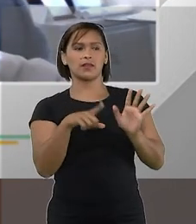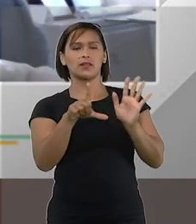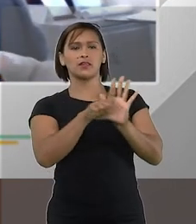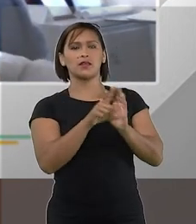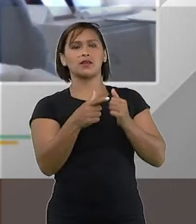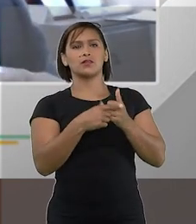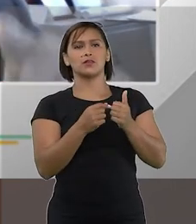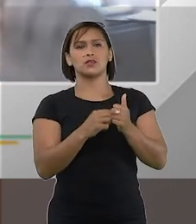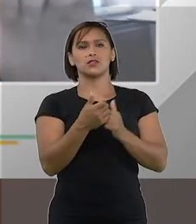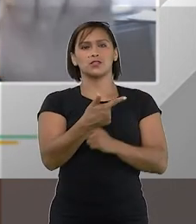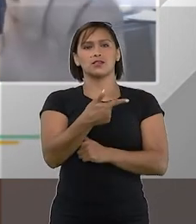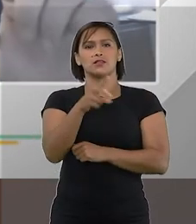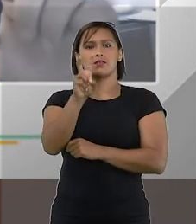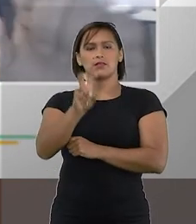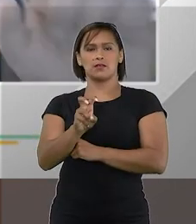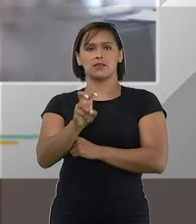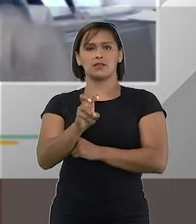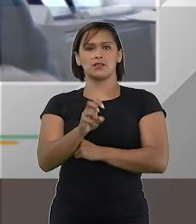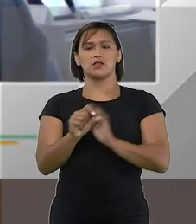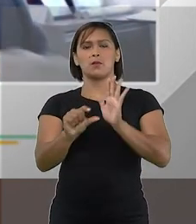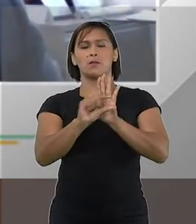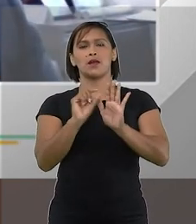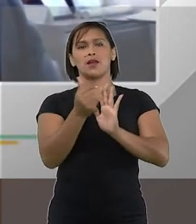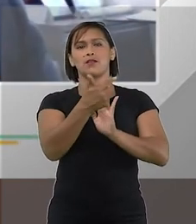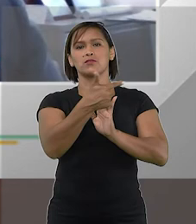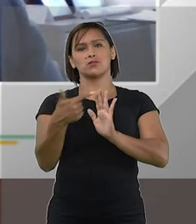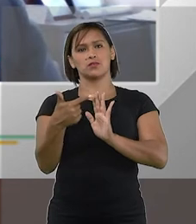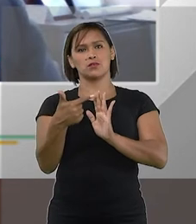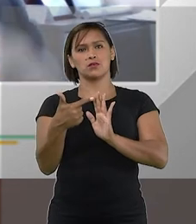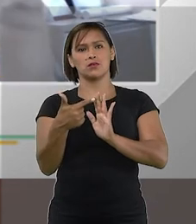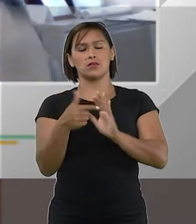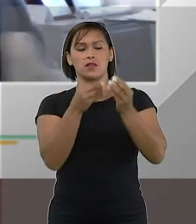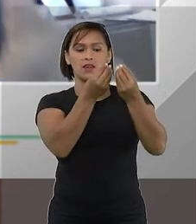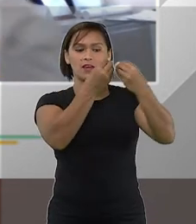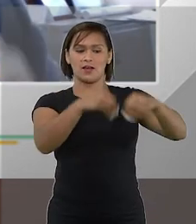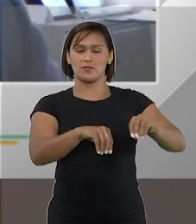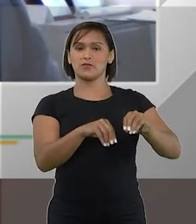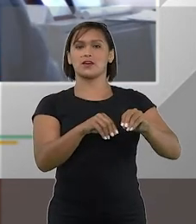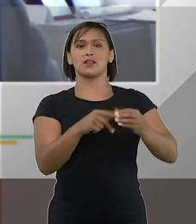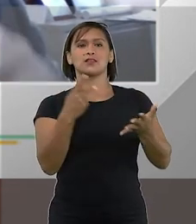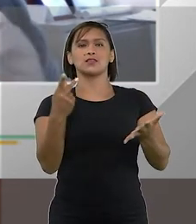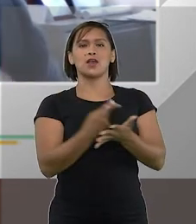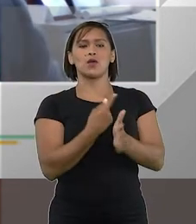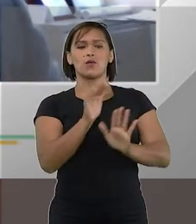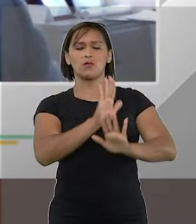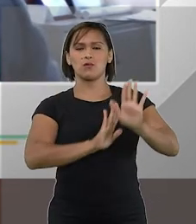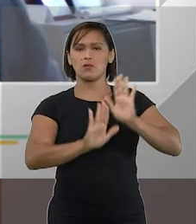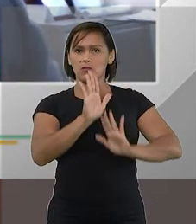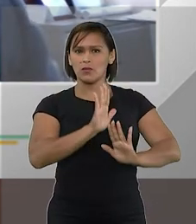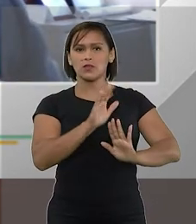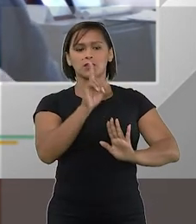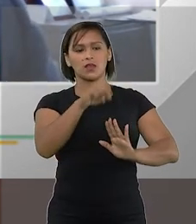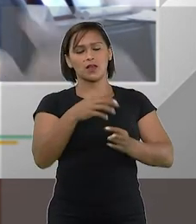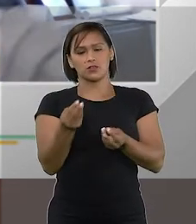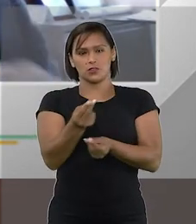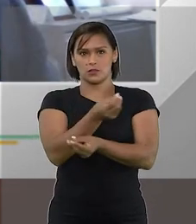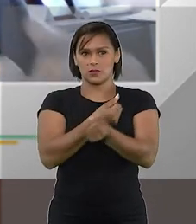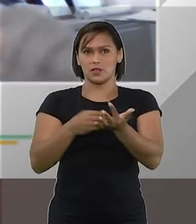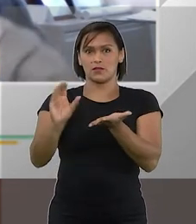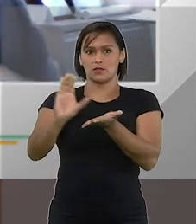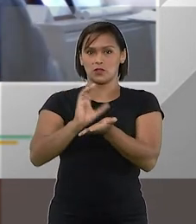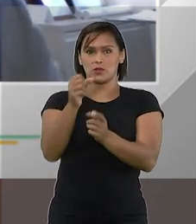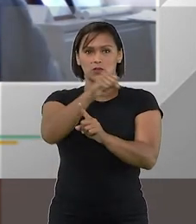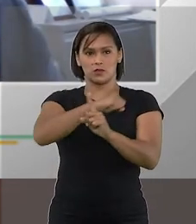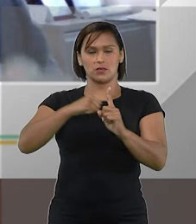inclusive do artigo 75 parágrafo segundo a falência é mecanismo de preservação de benefícios